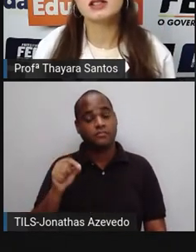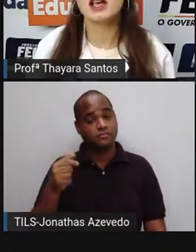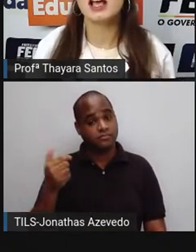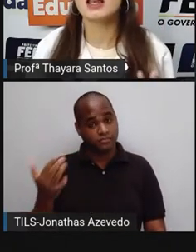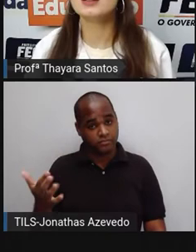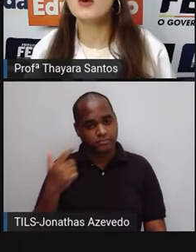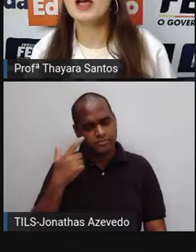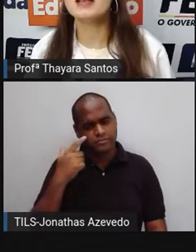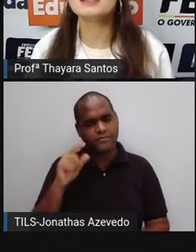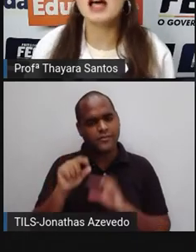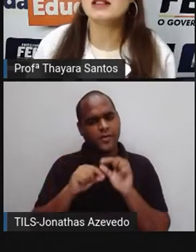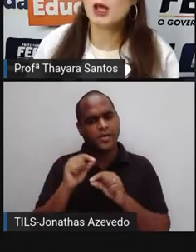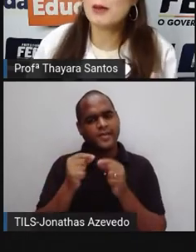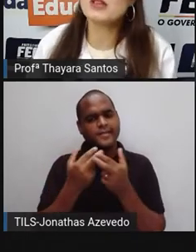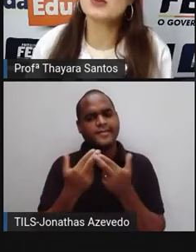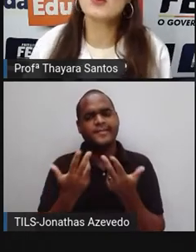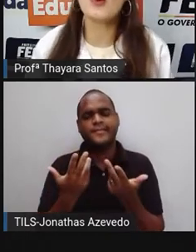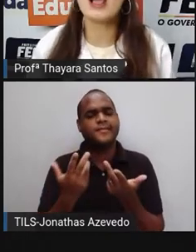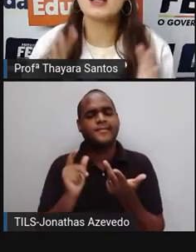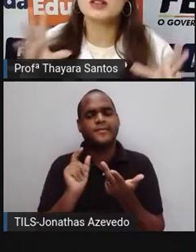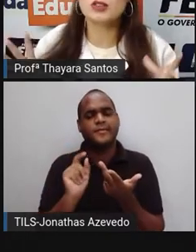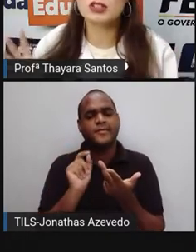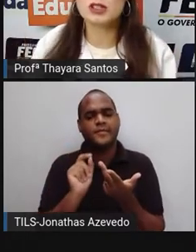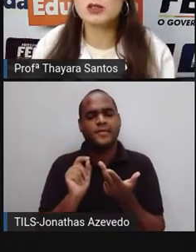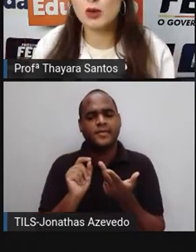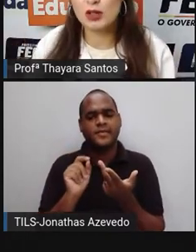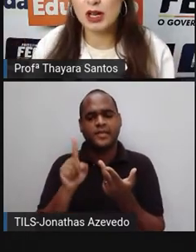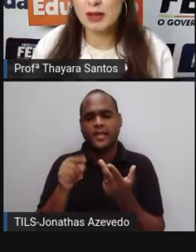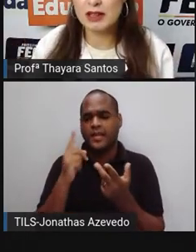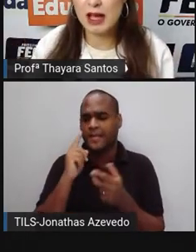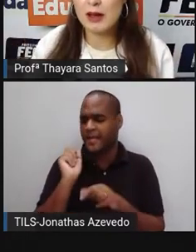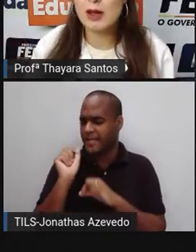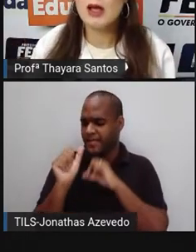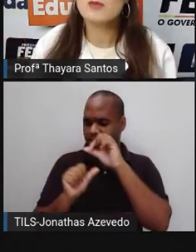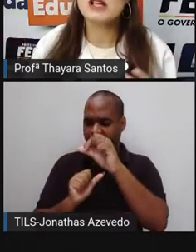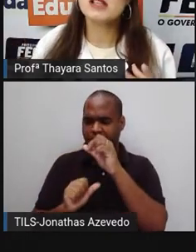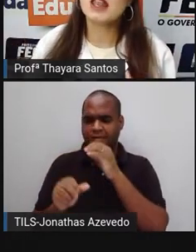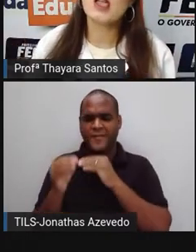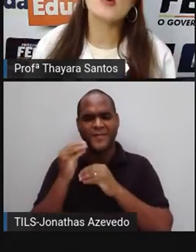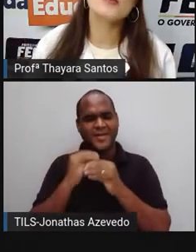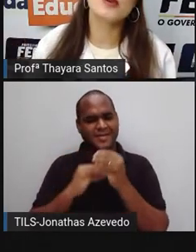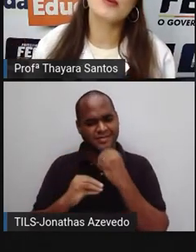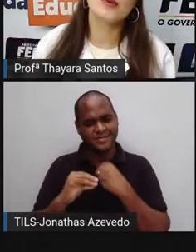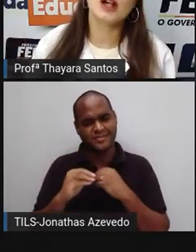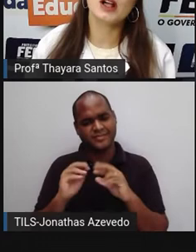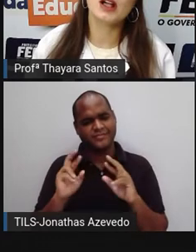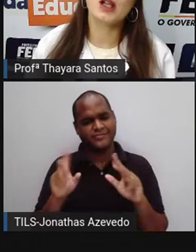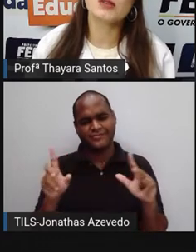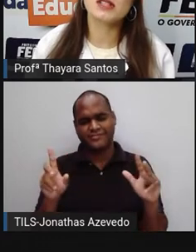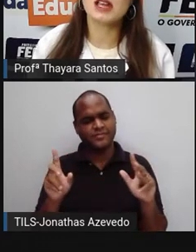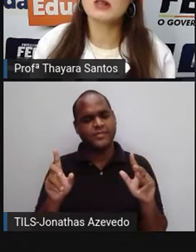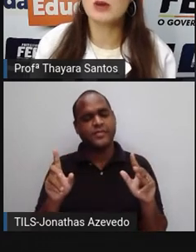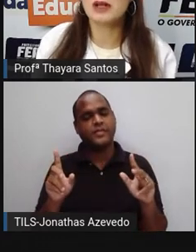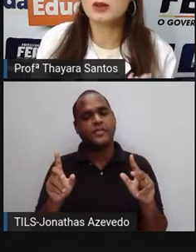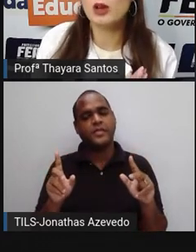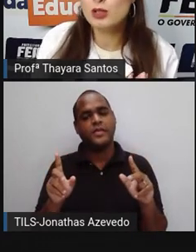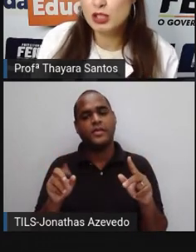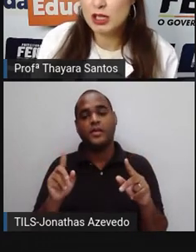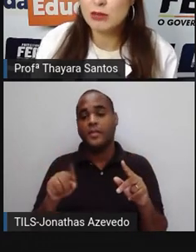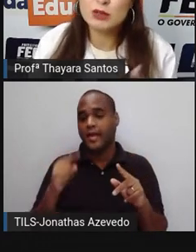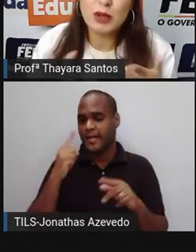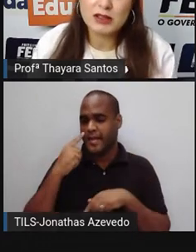vigorexia, ela não é exatamente um quadro de transtorno alimentar. Mas ela é considerada uma